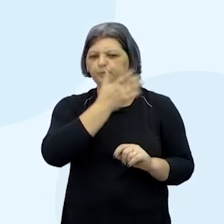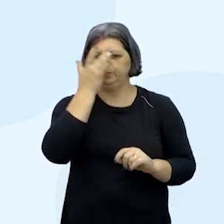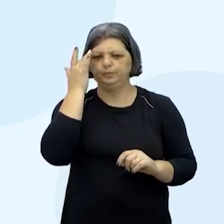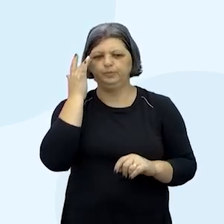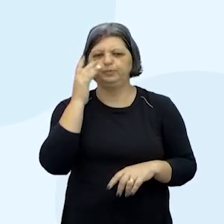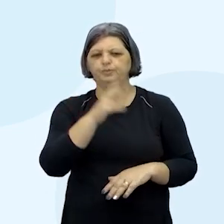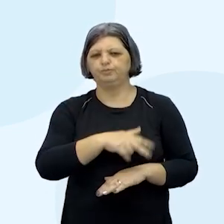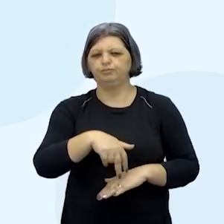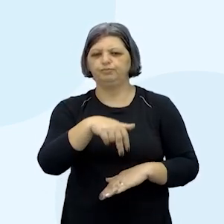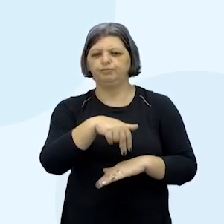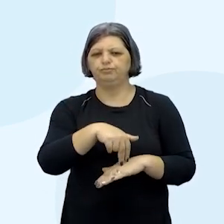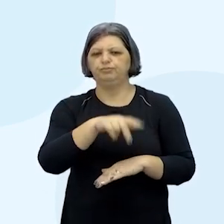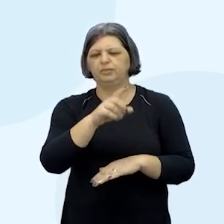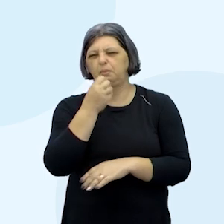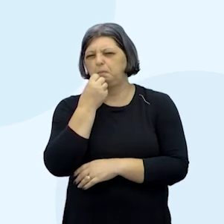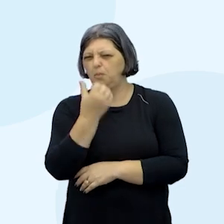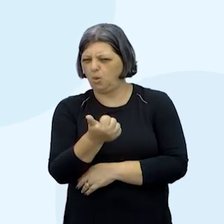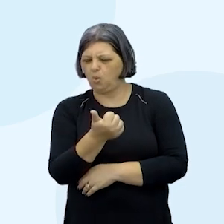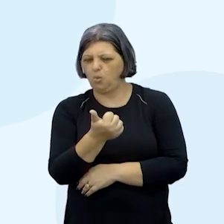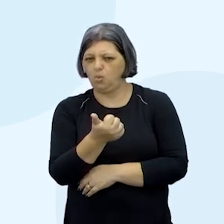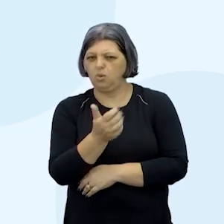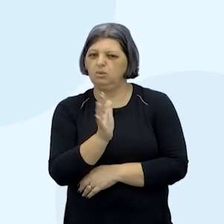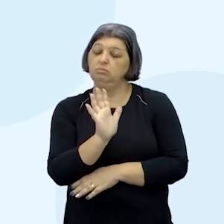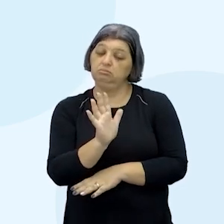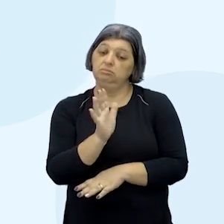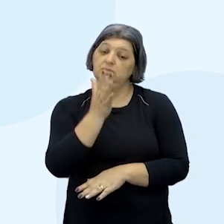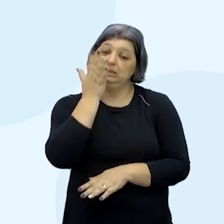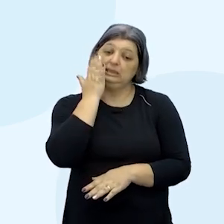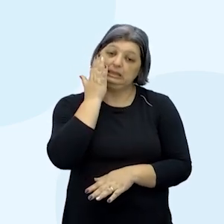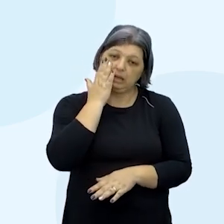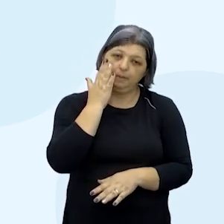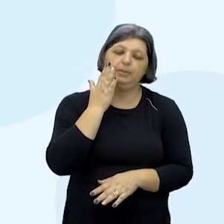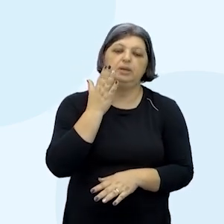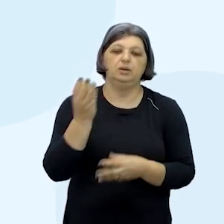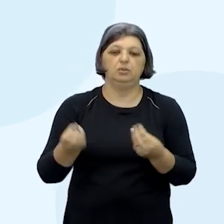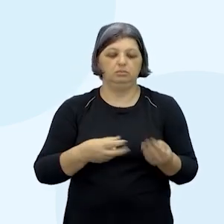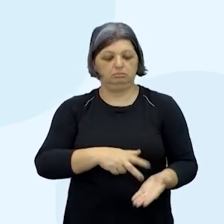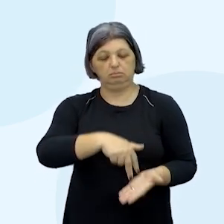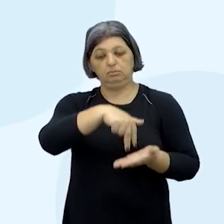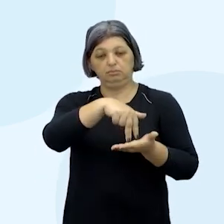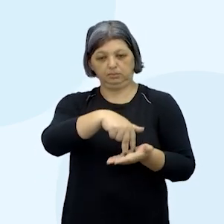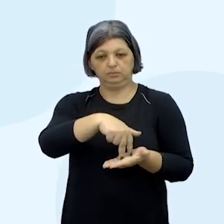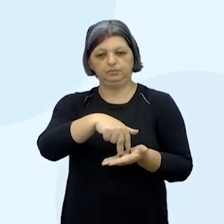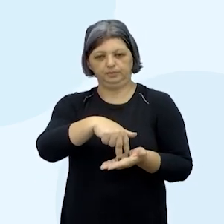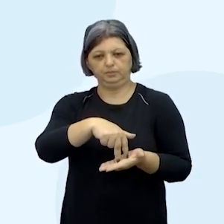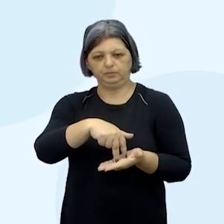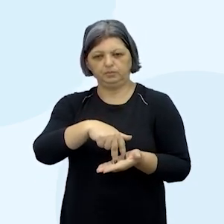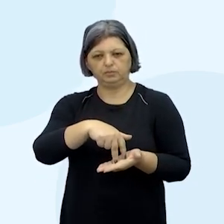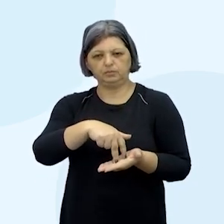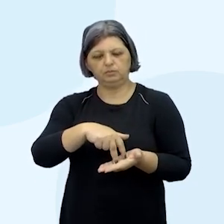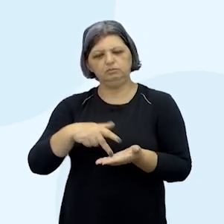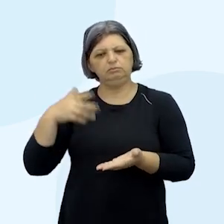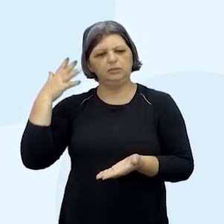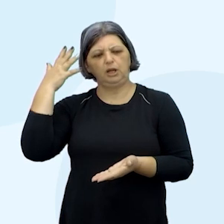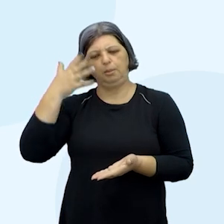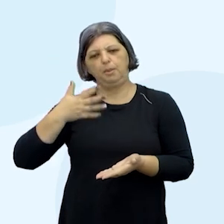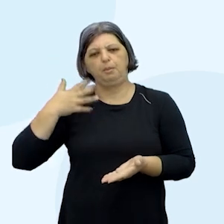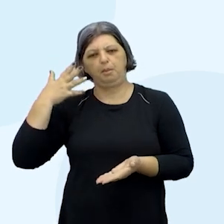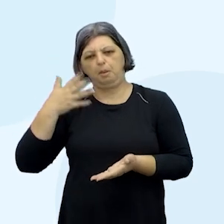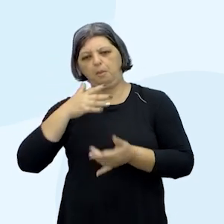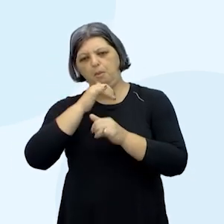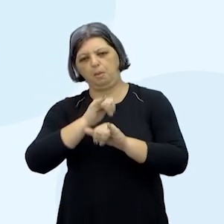é na verdade ele tinha uma boa oratória um bom posicionamento ele se portava muito bem traumas